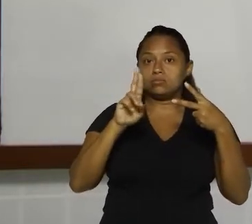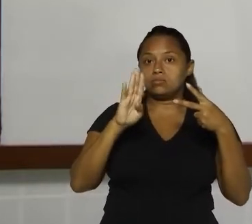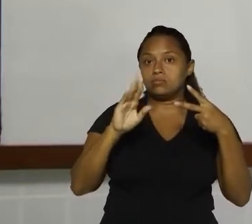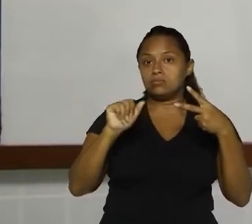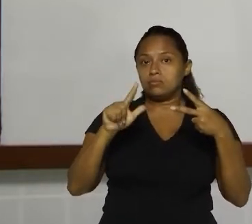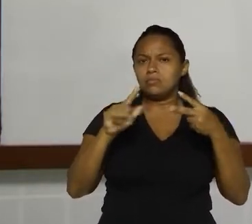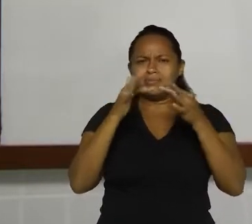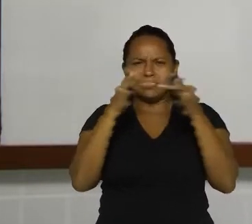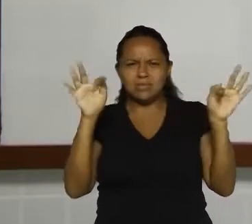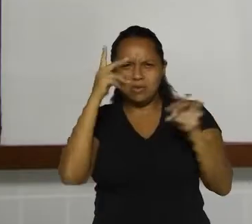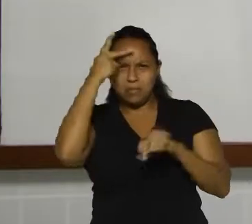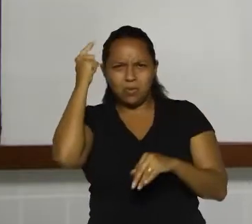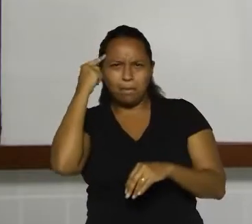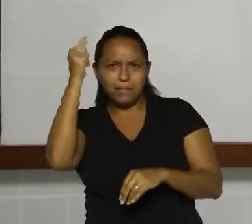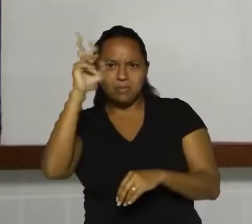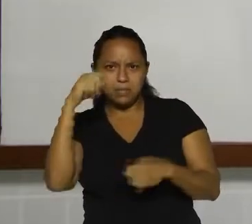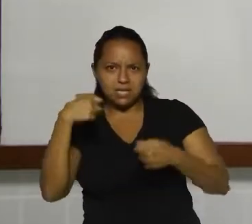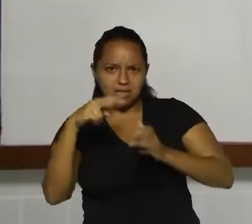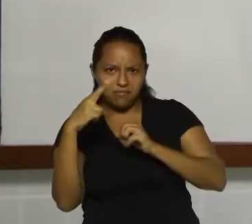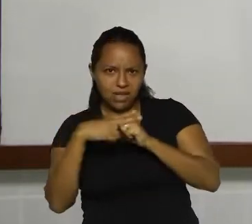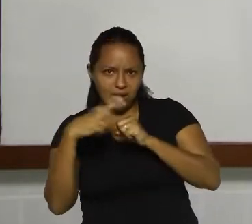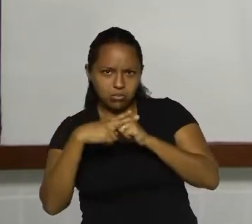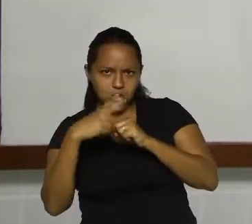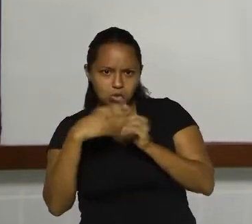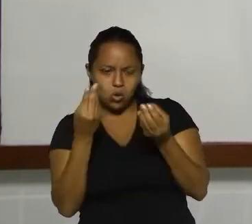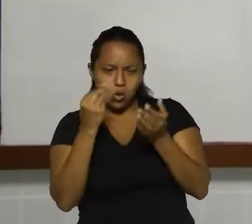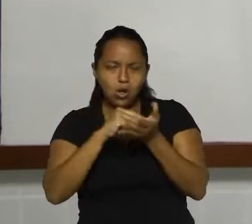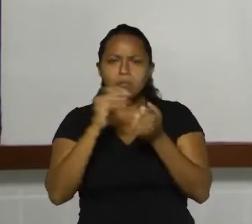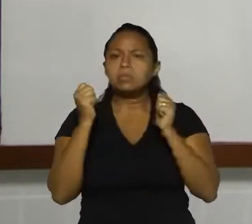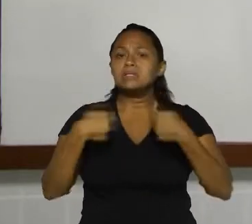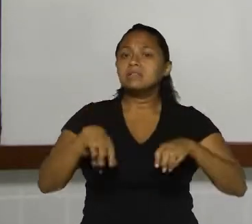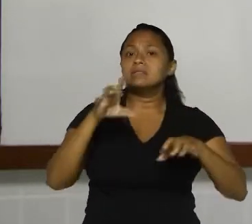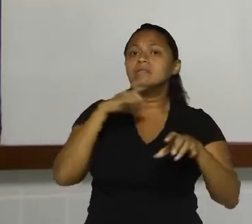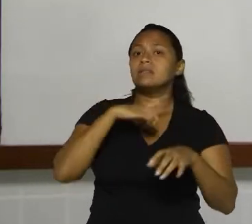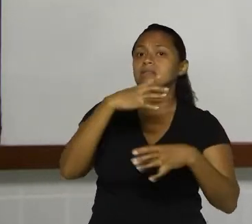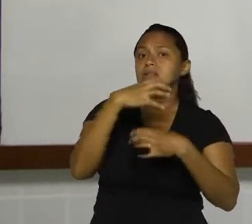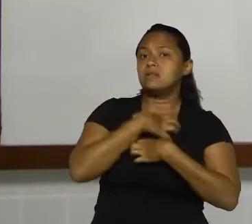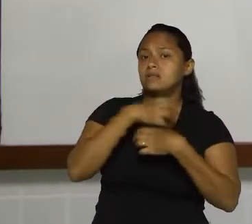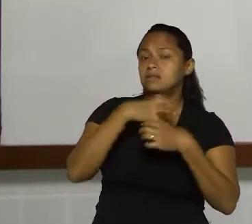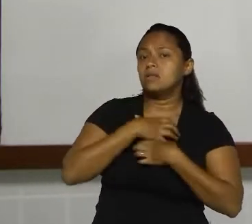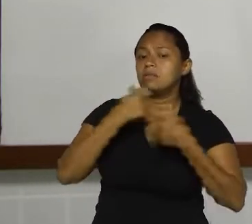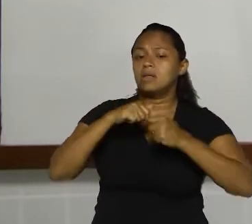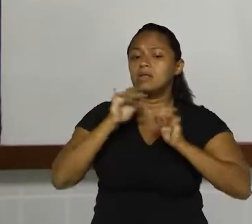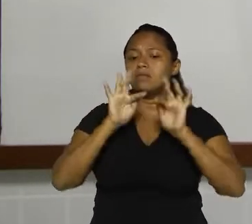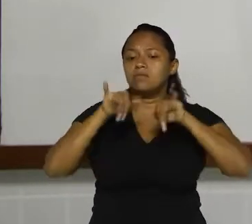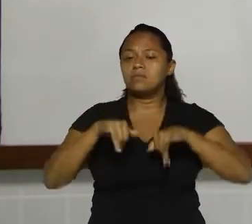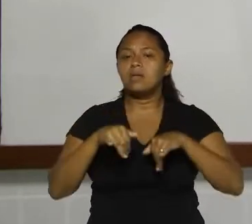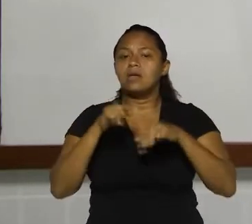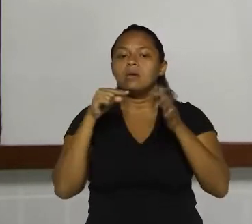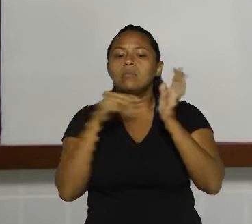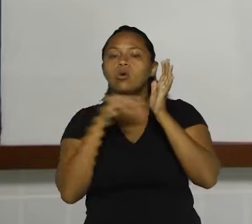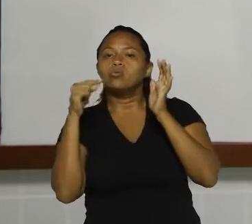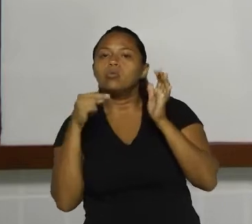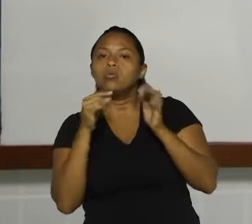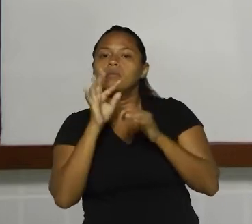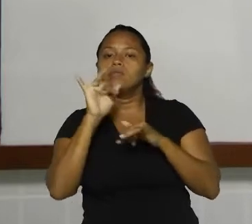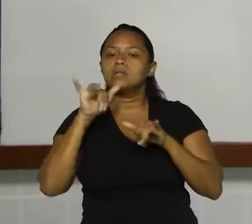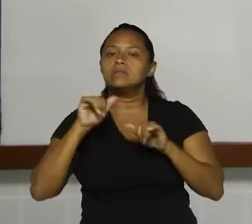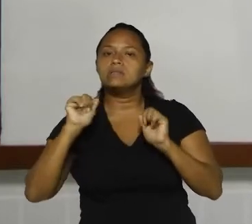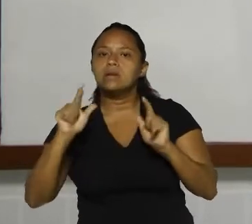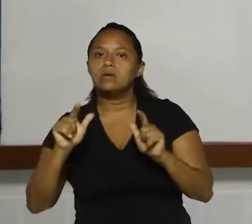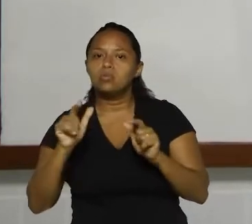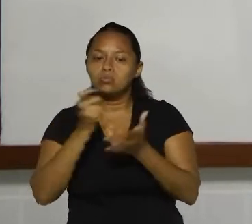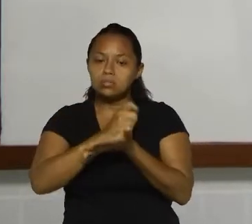precisa ter verbo. Não, não precisa. Precisa ter sentido, precisa terminar na pontuação quando a gente pensa em